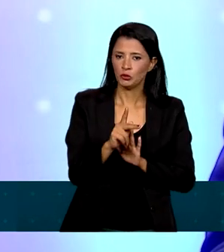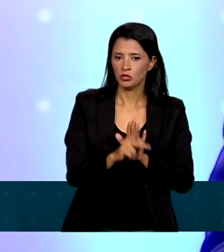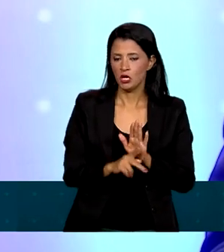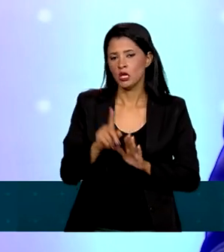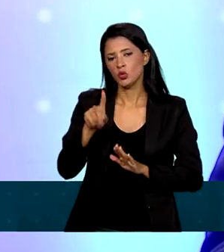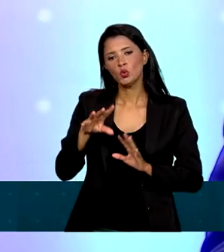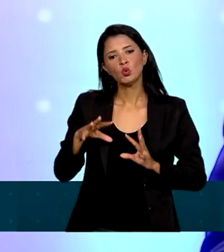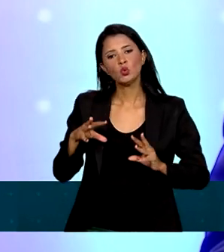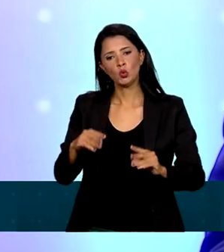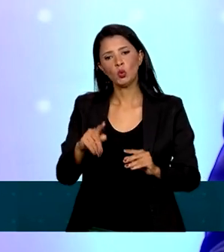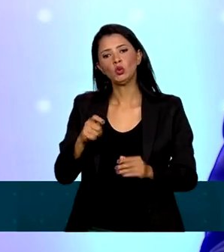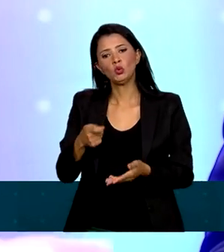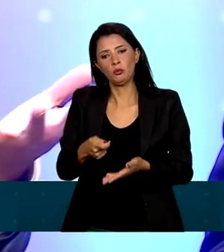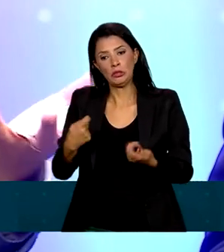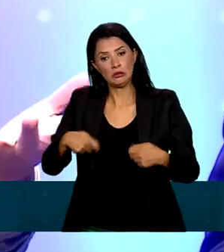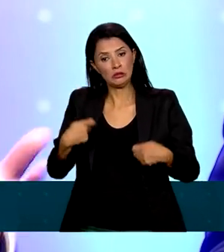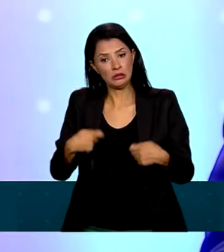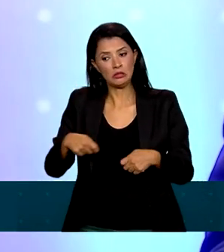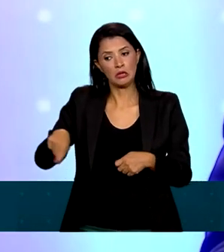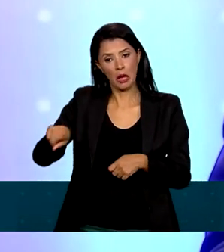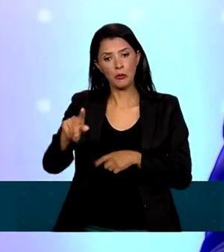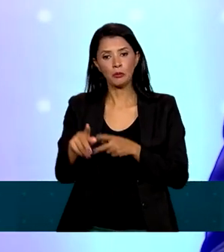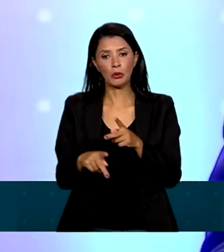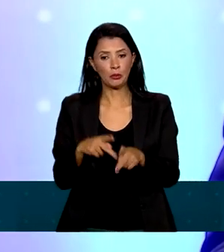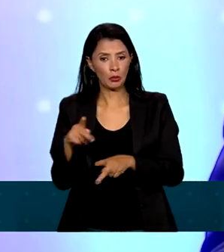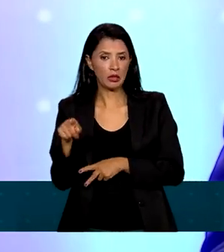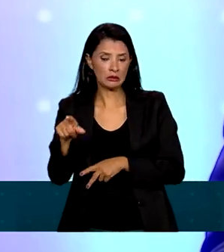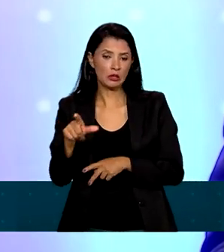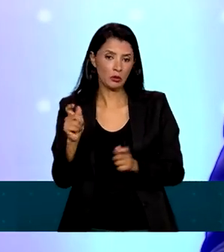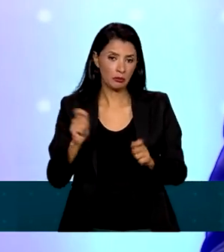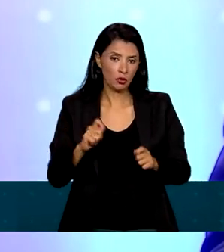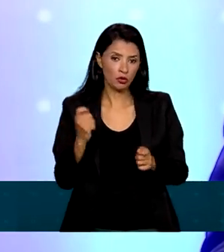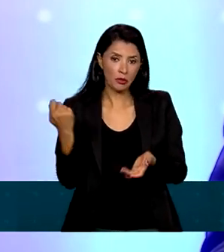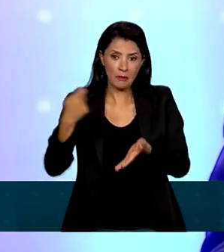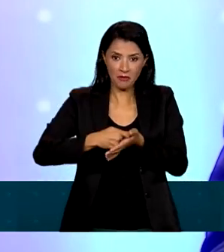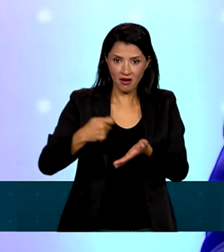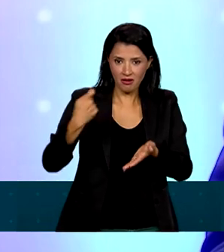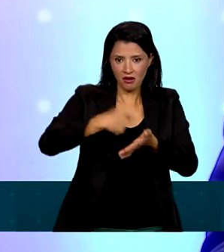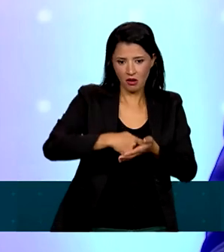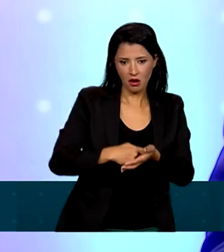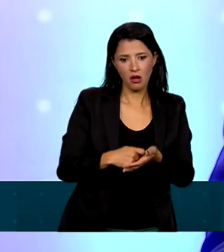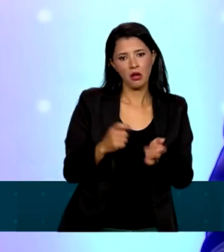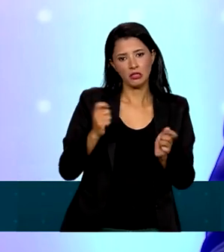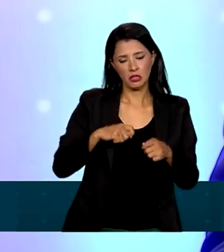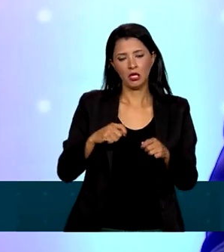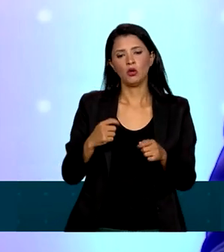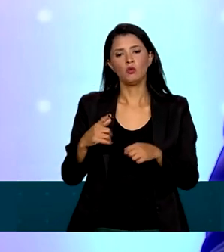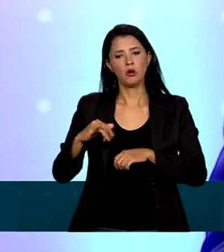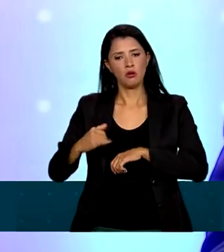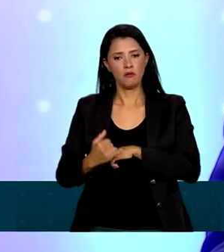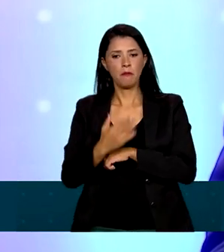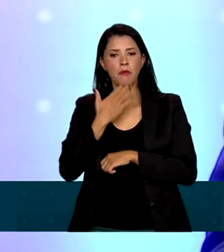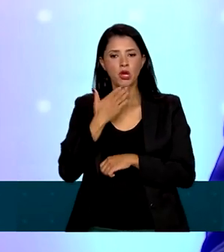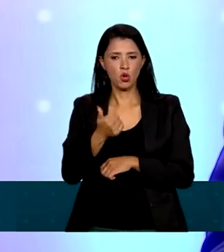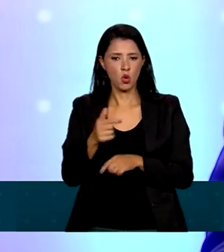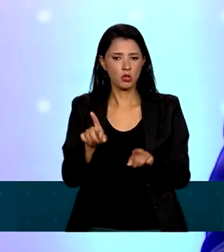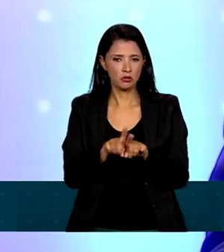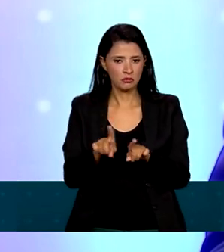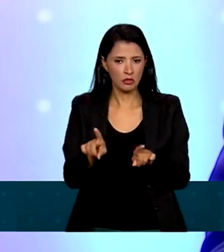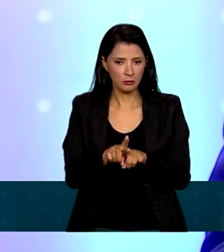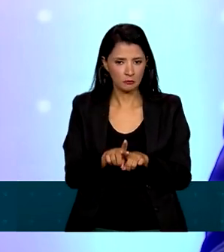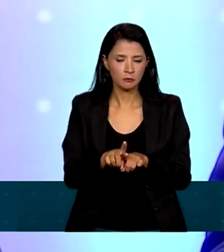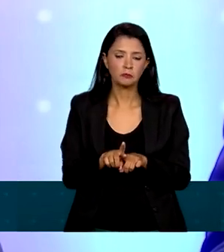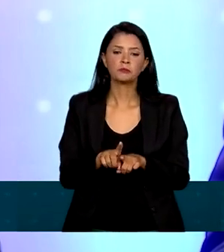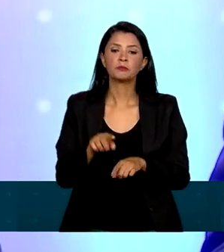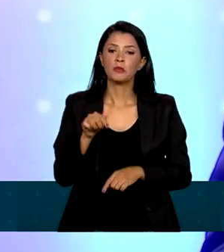por parte da população com maior poder de compra, a condição de uma infraestrutura melhor. E,